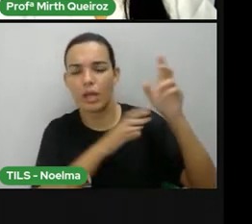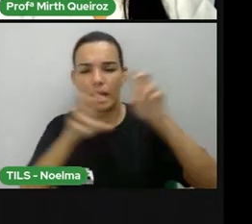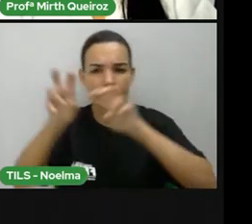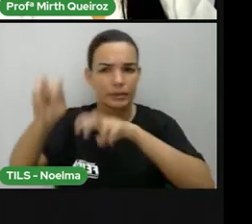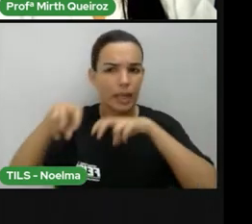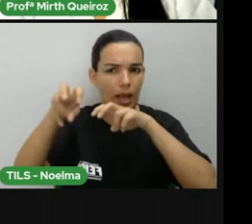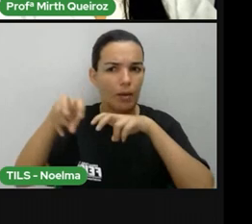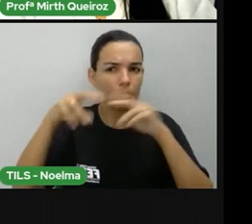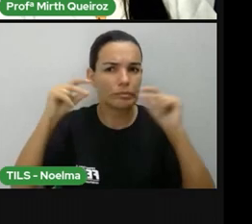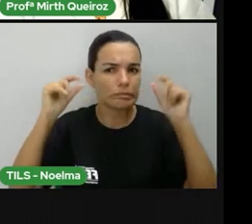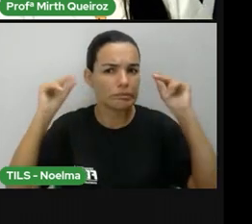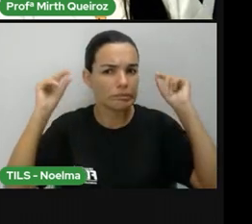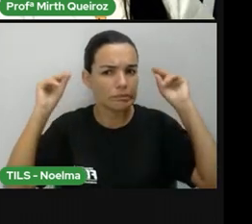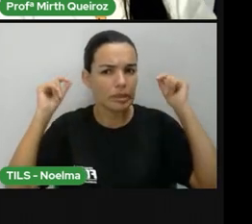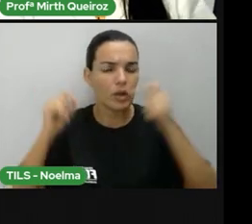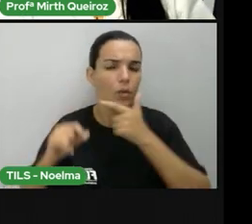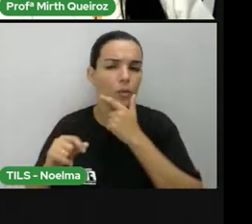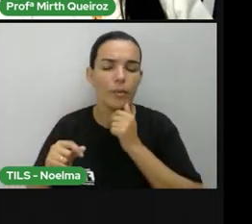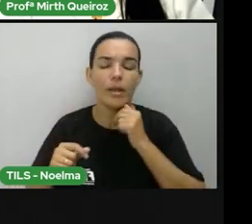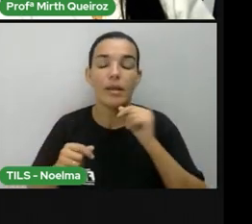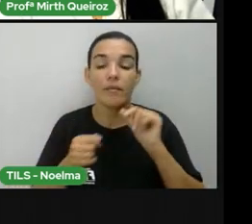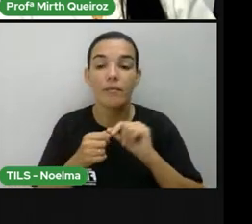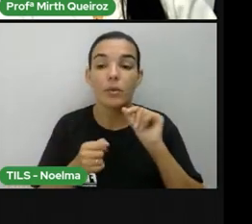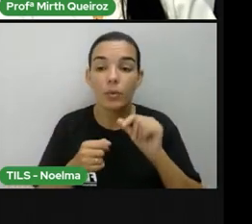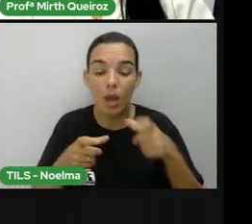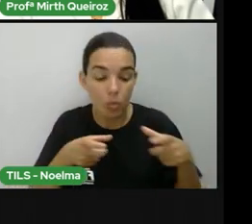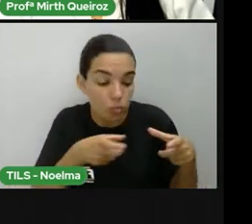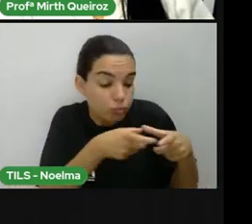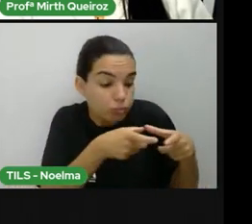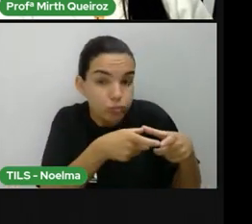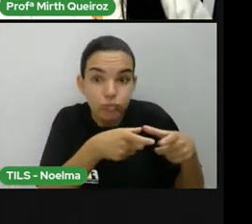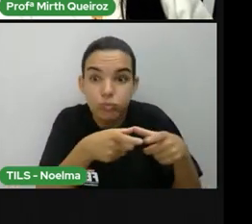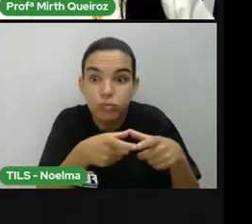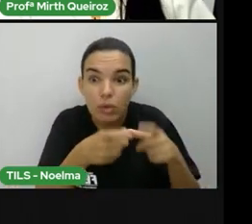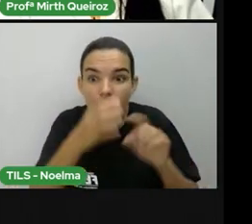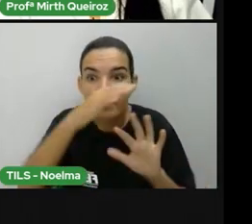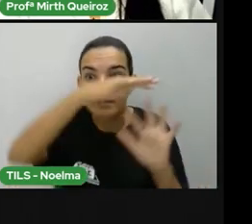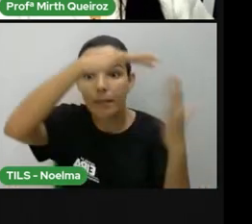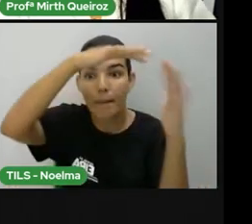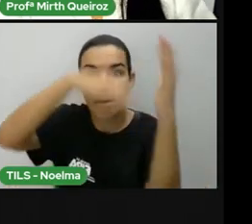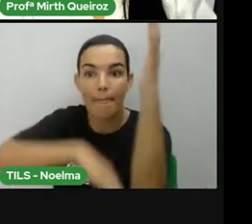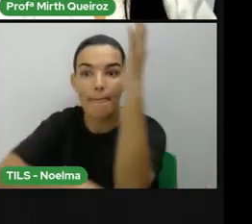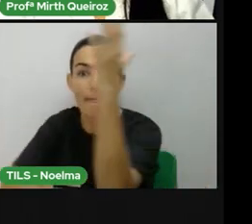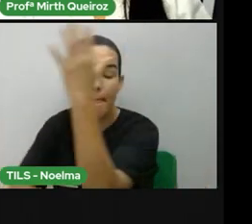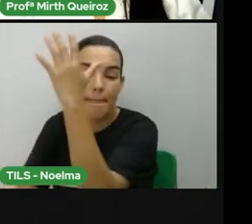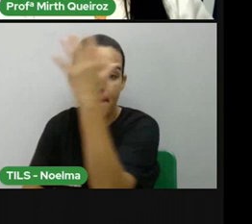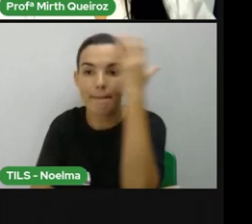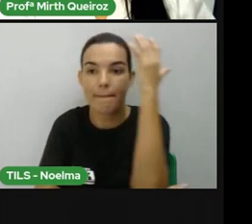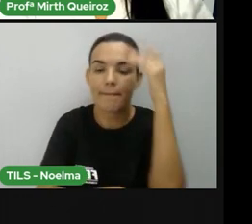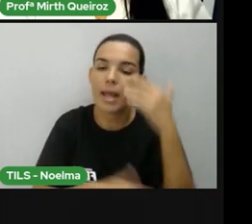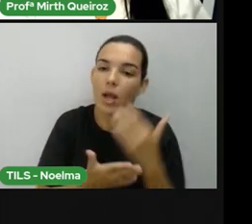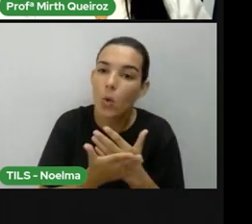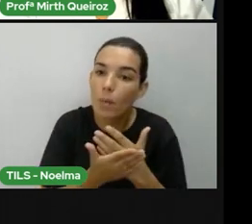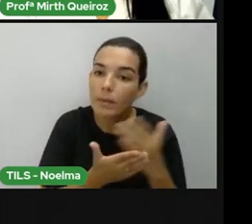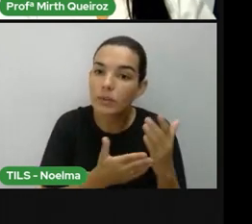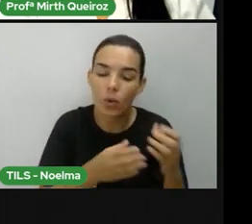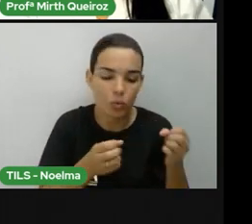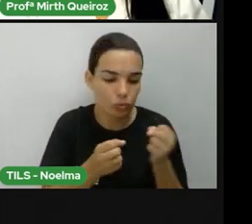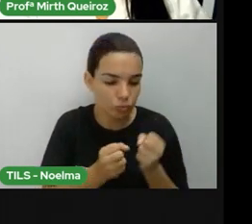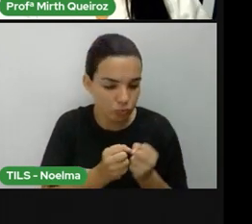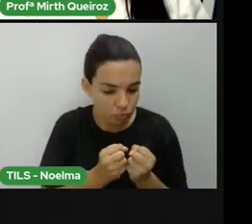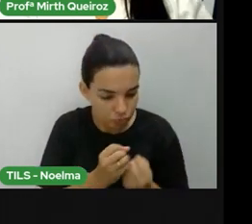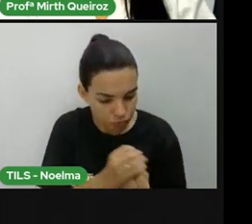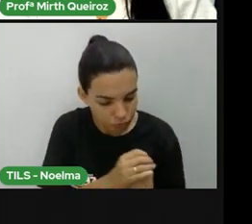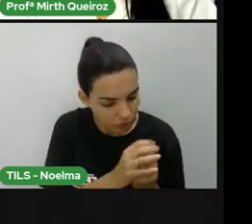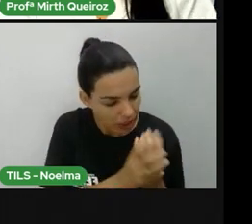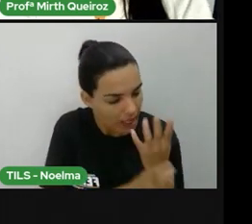diversos tipos de fazendas, e iam para determinado local, e ali começou a se construir uma comunidade, que